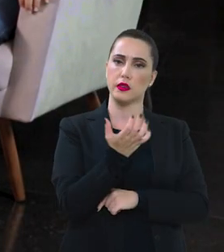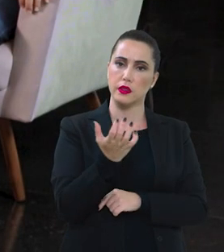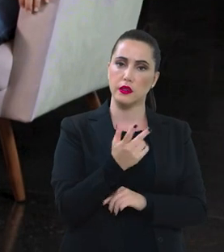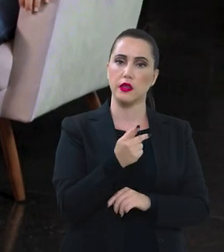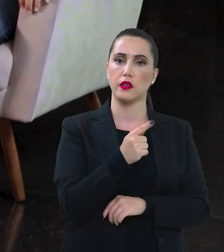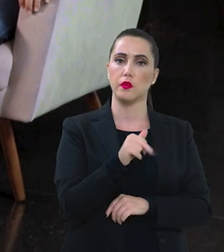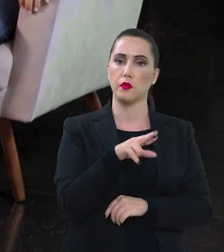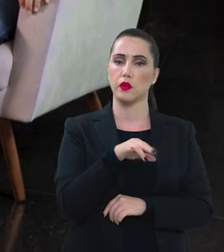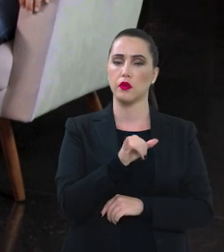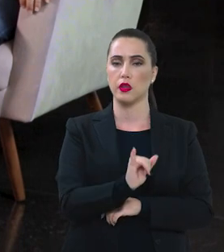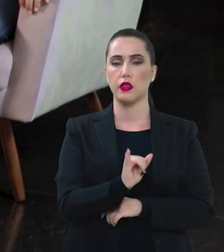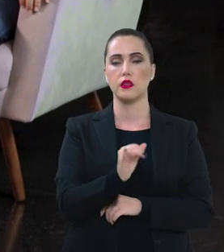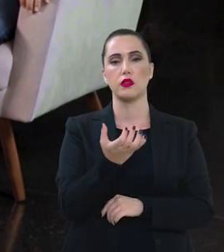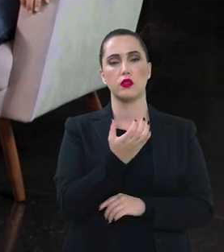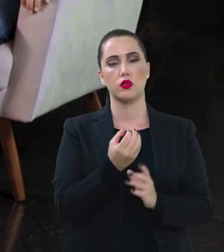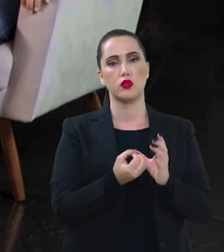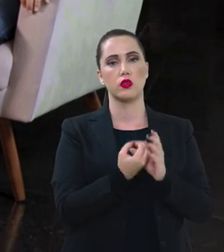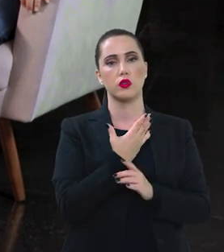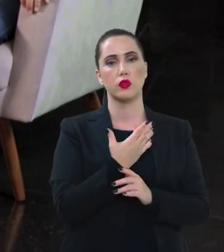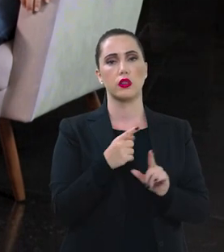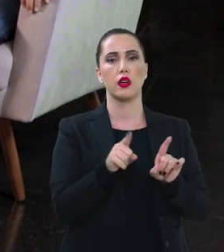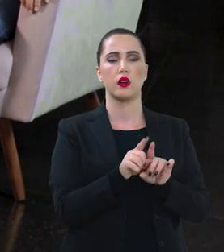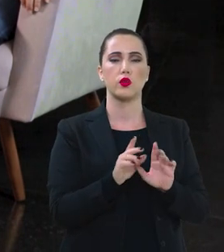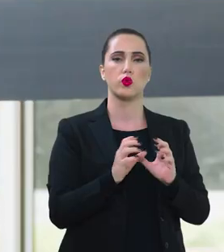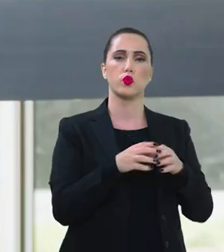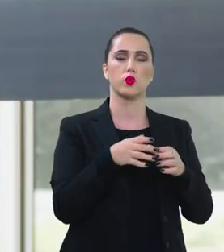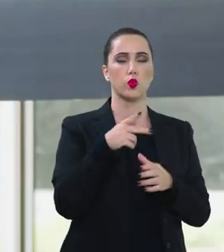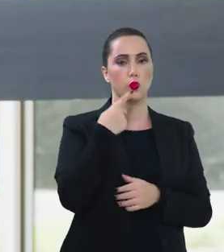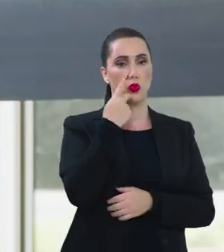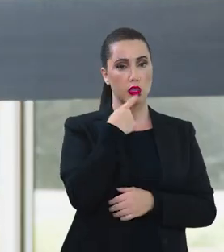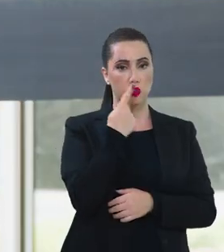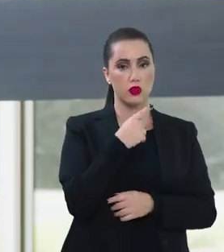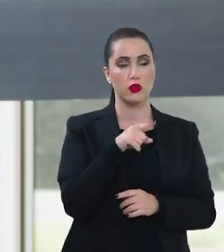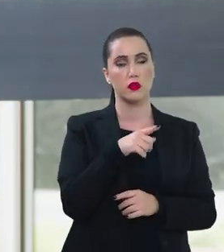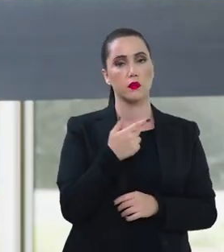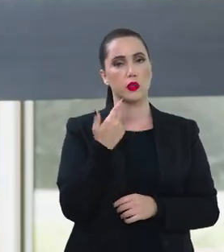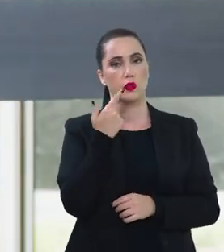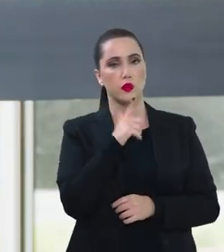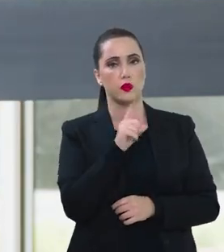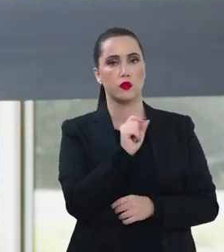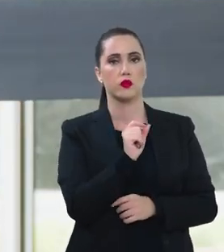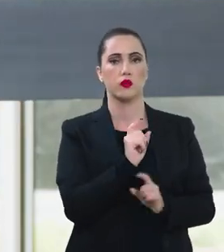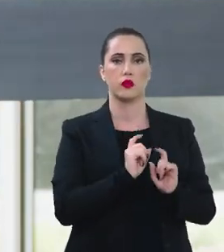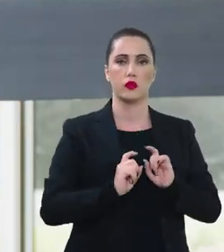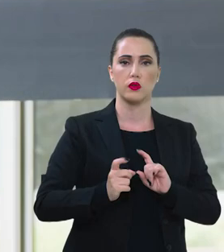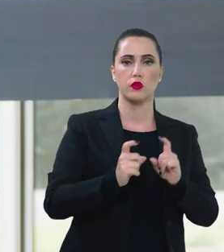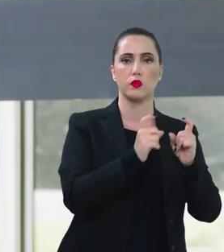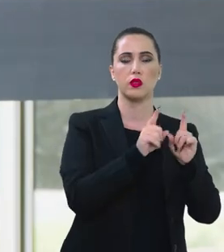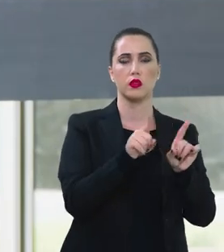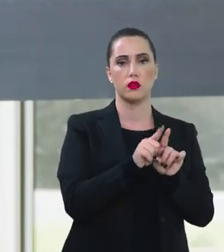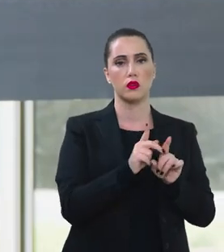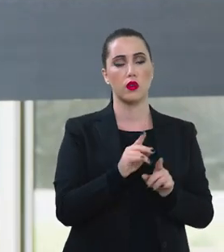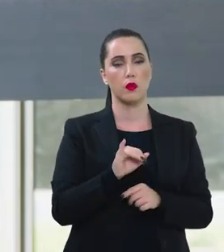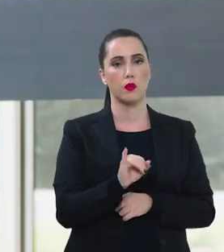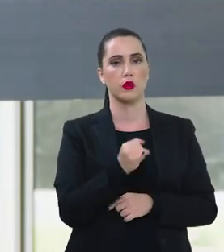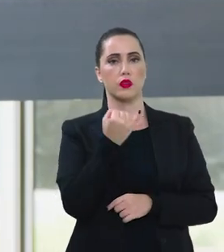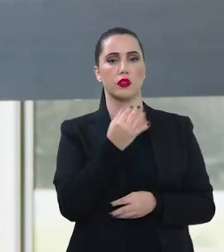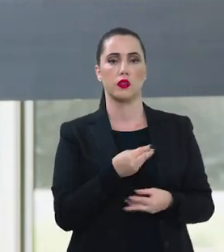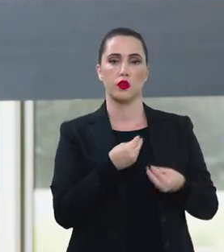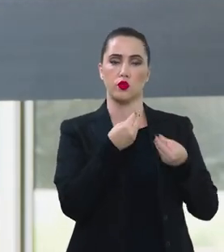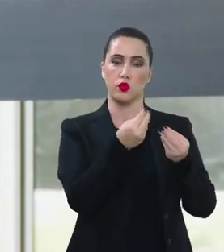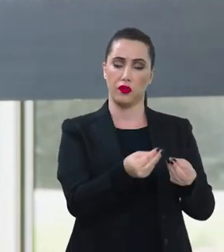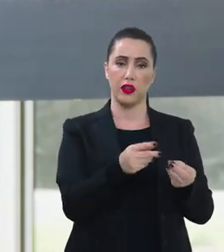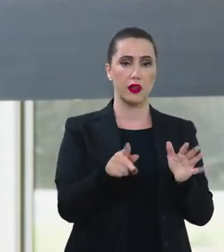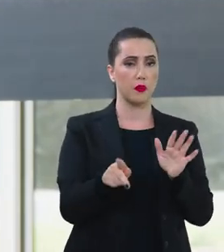quiserem também aderir ao Pronasso, e a gente vai construir também um conjunto de políticas para que esses gestores também tenham a